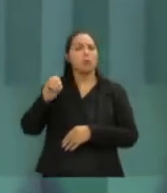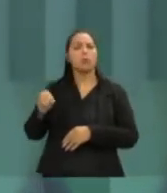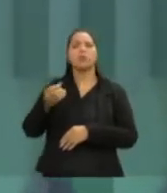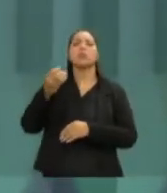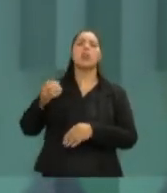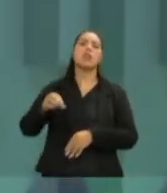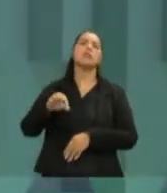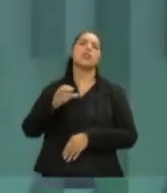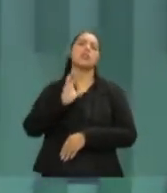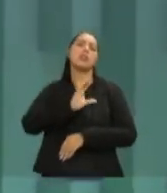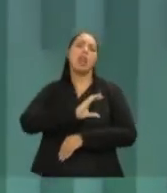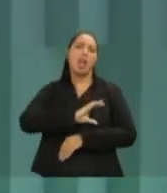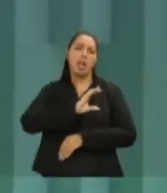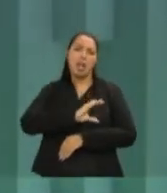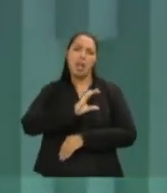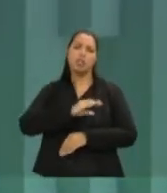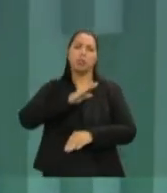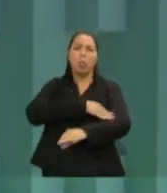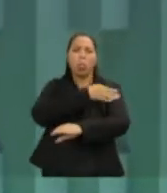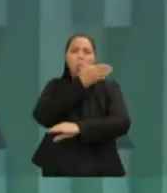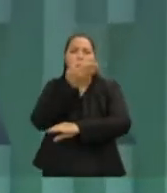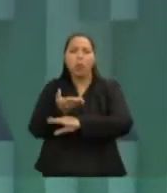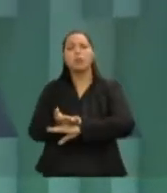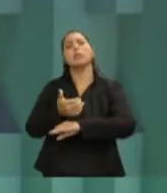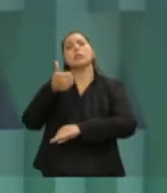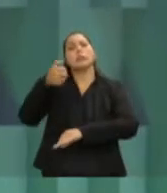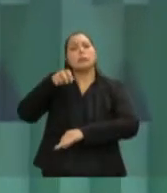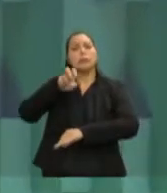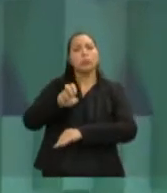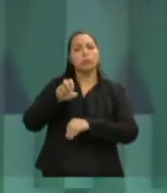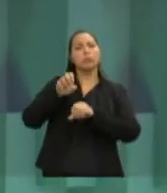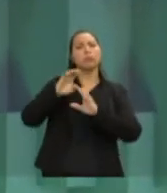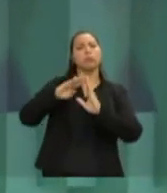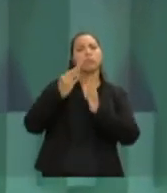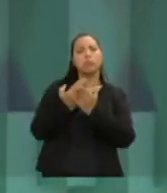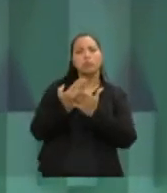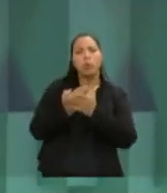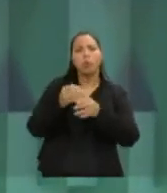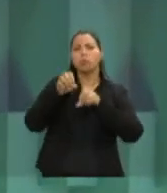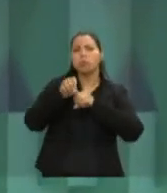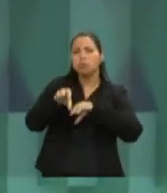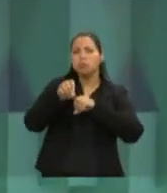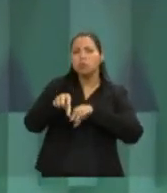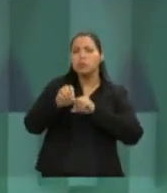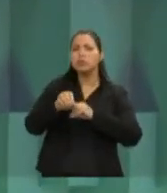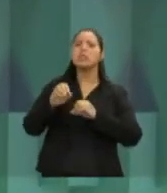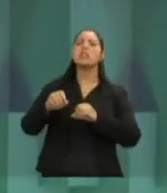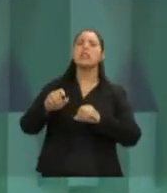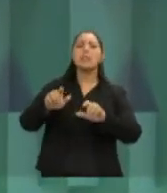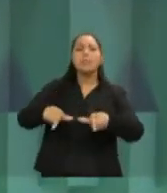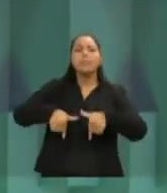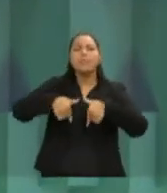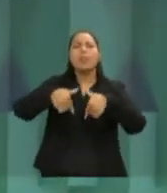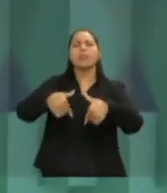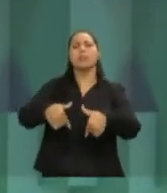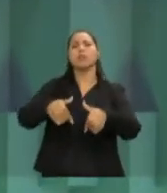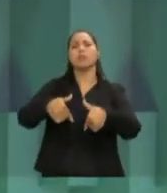unidades de ensino, nós fizemos um conjunto de ações para naturalmente melhorar a educação